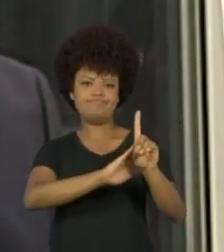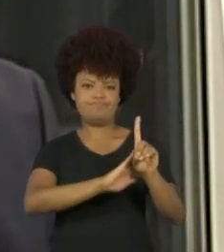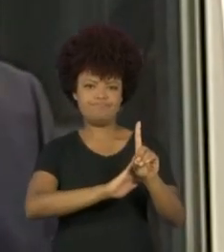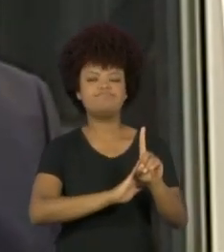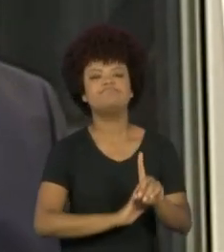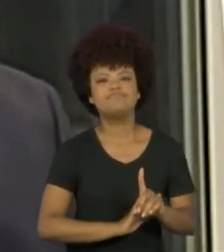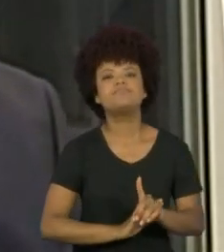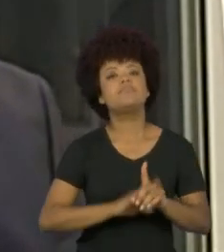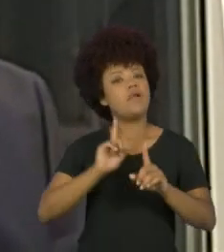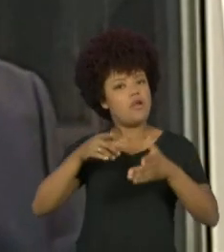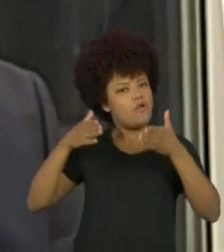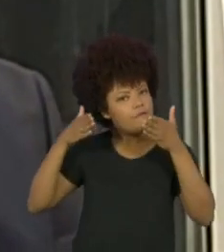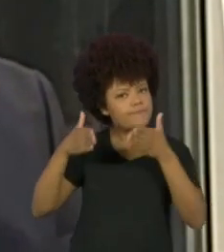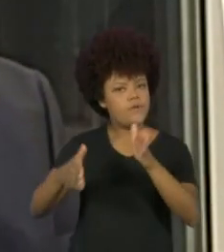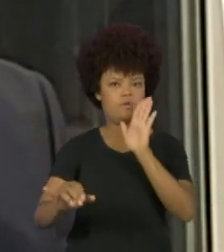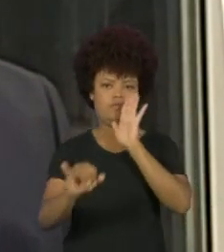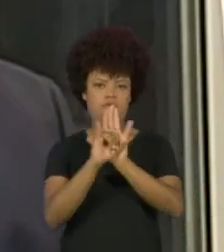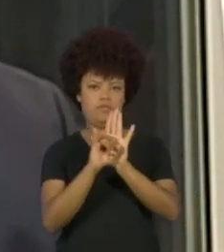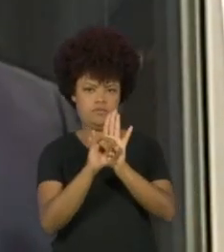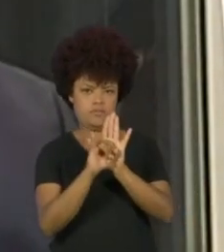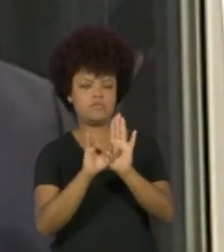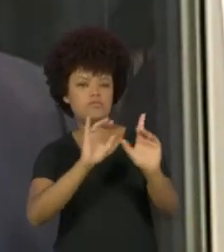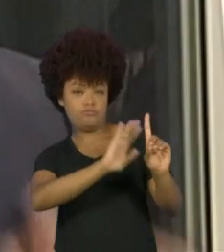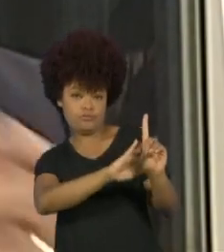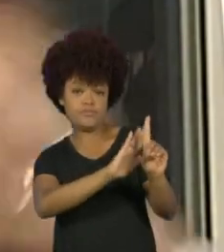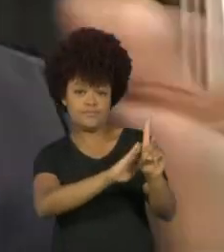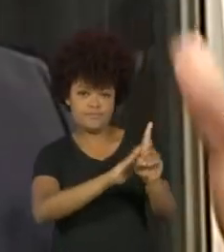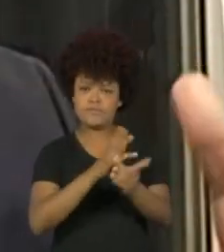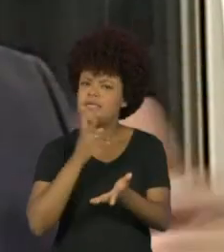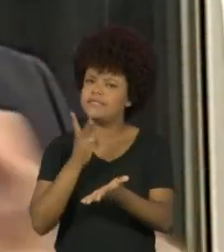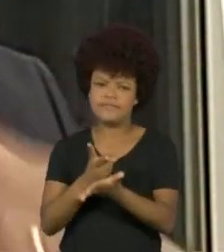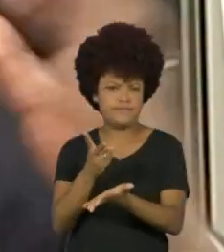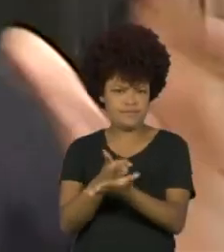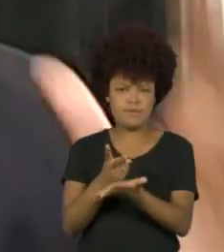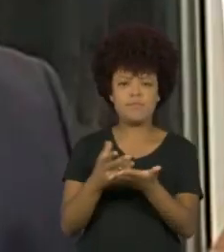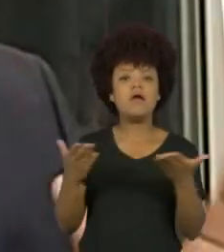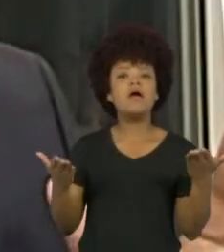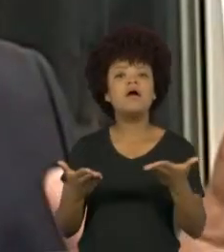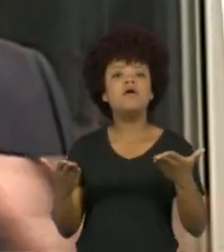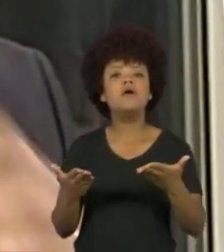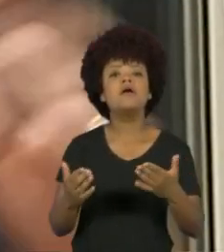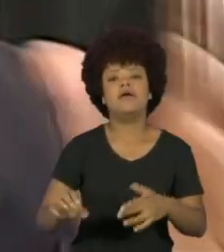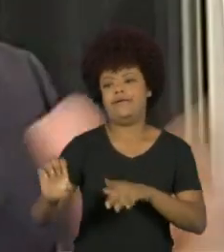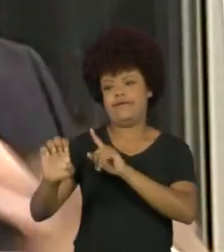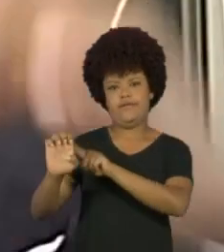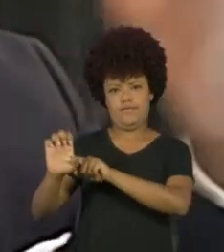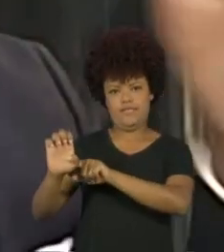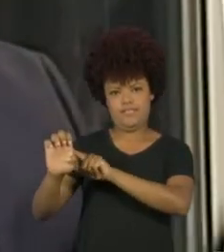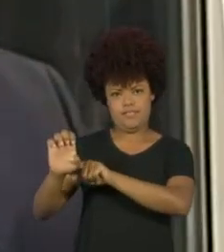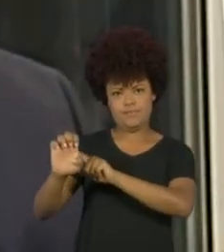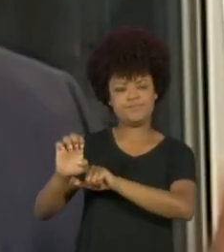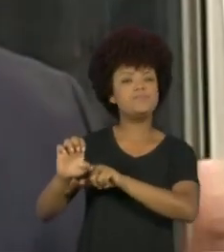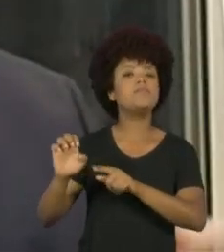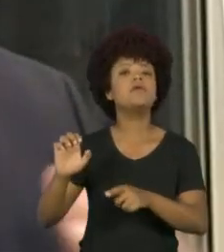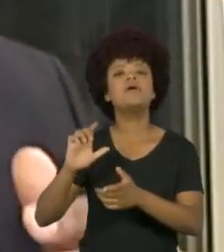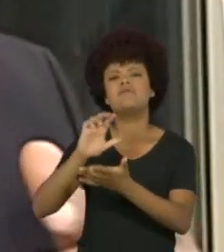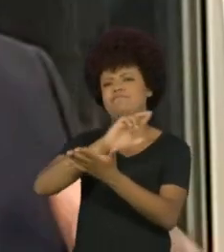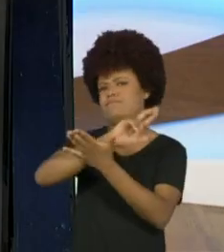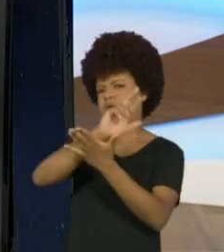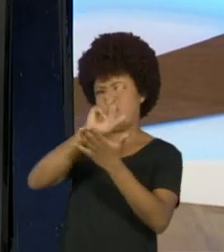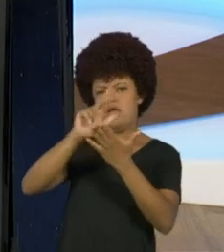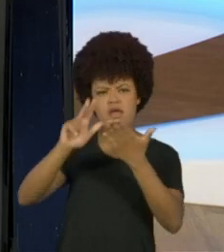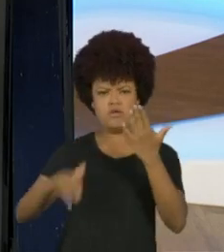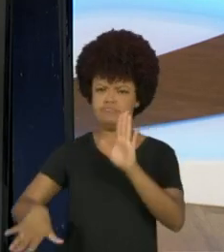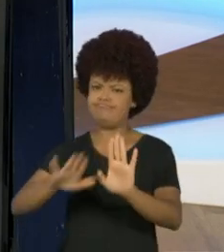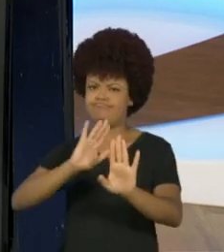nas identidades, é a extrema-direita. Agora, você tem, no campo da esquerda, veja, esquerda é muita coisa, tá? A esquerda é uma esquerda liberal, você tem a esquerda